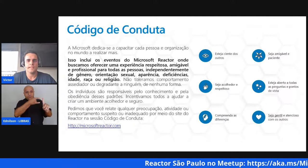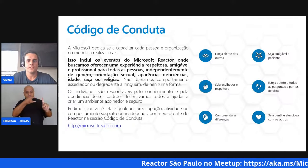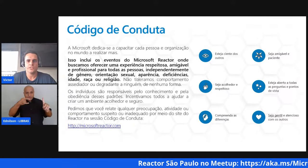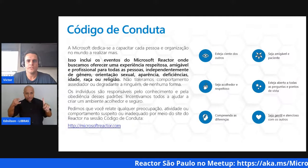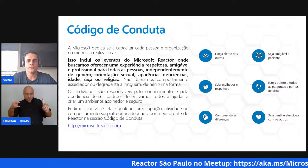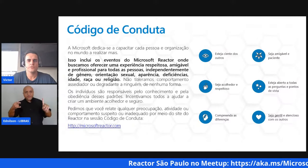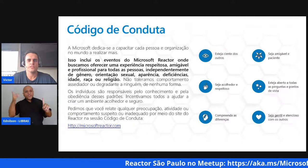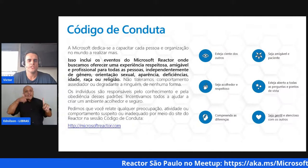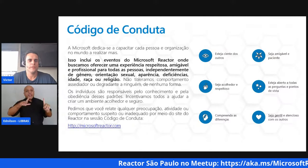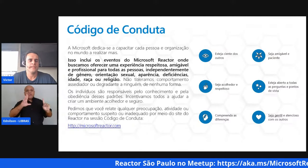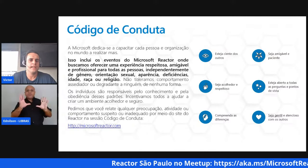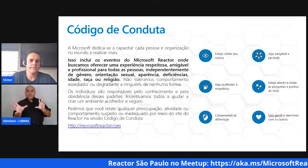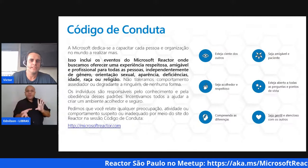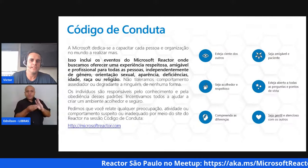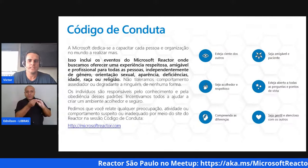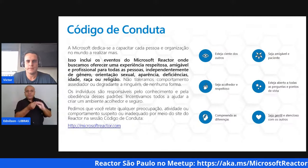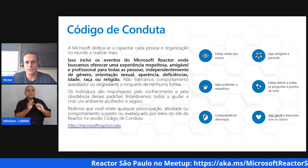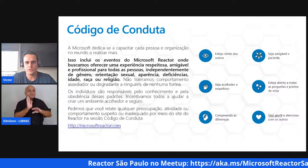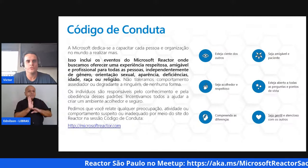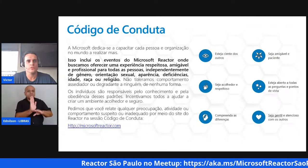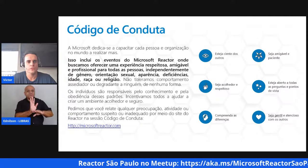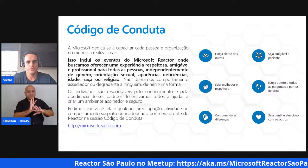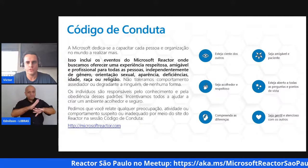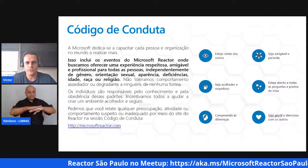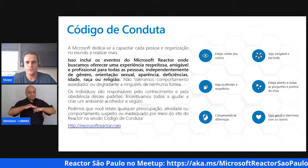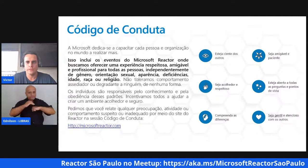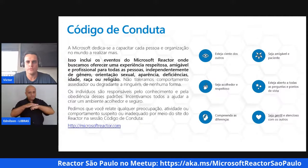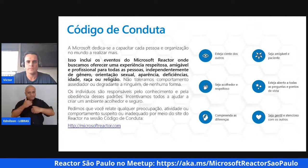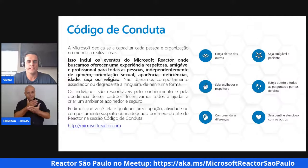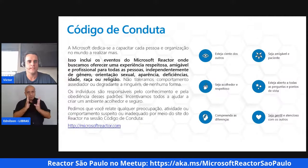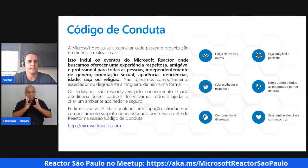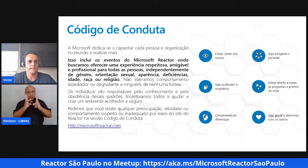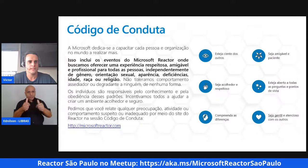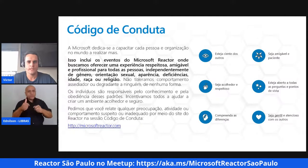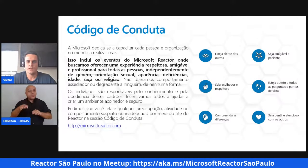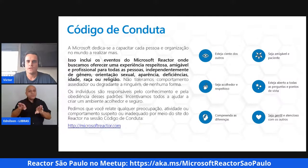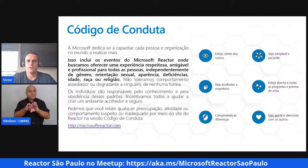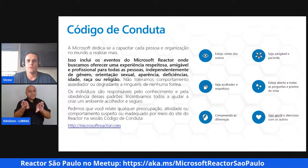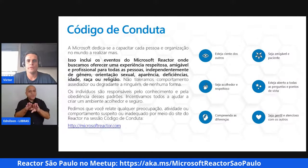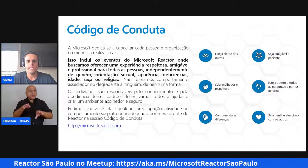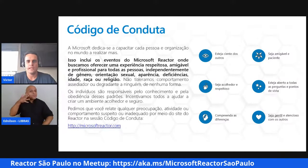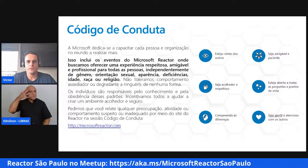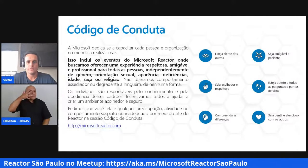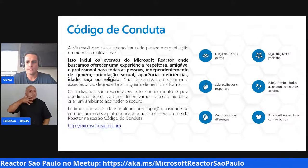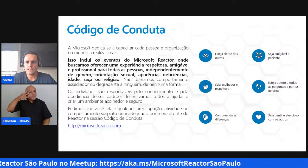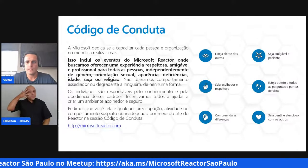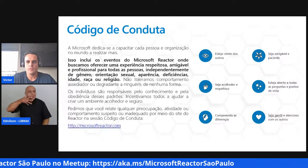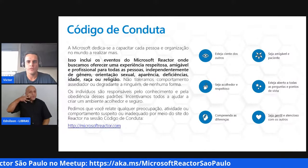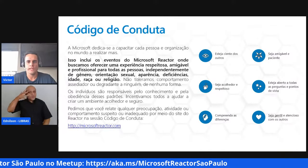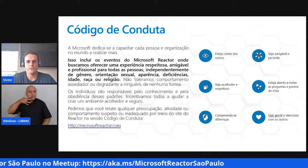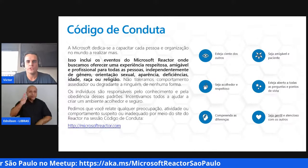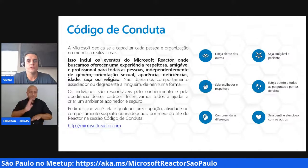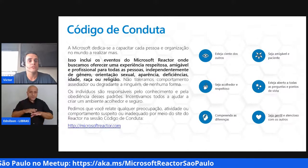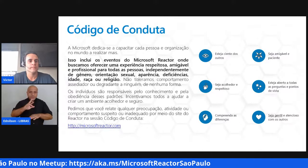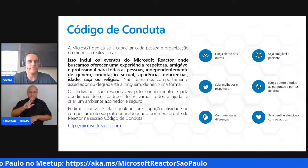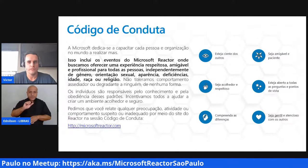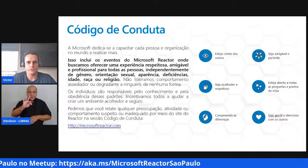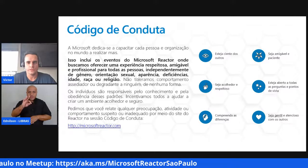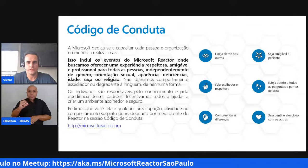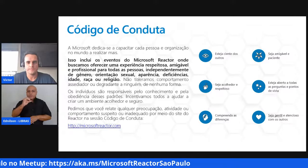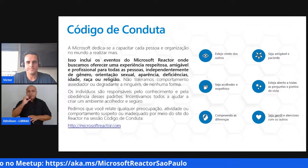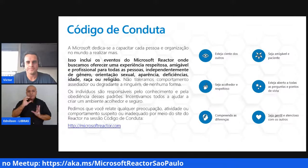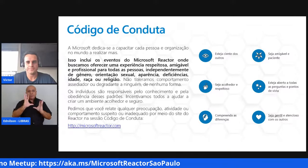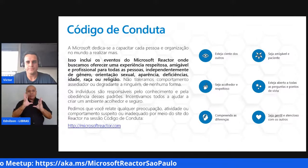Resumidamente, que todos sejam amigáveis e respeitosos com todos, incluindo os palestrantes. O Reactor é um lugar onde todos são bem